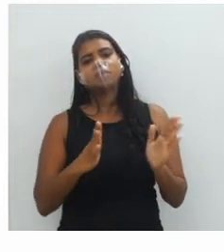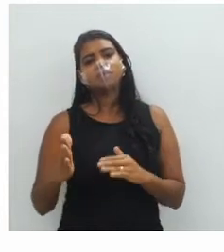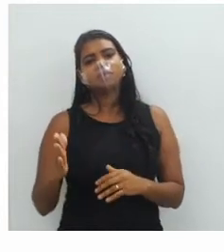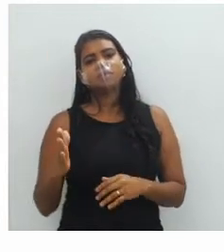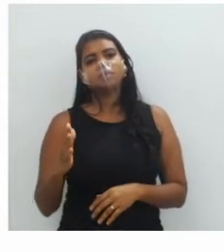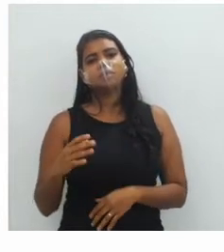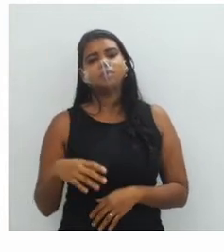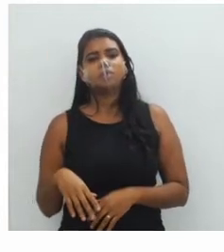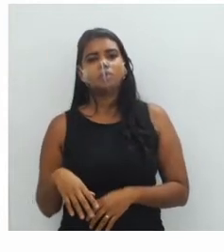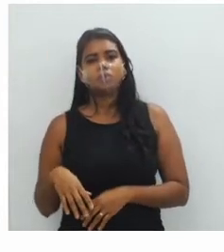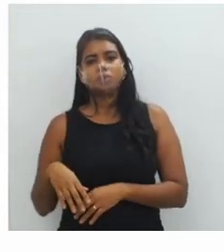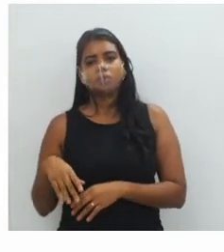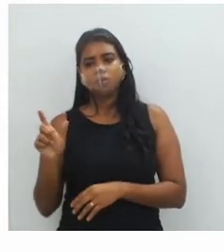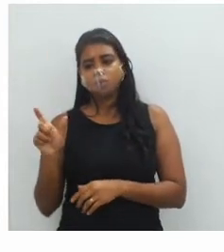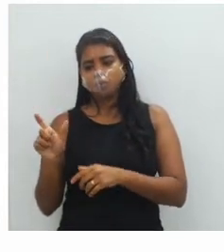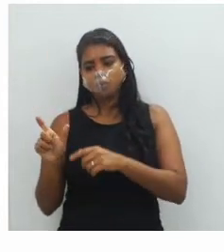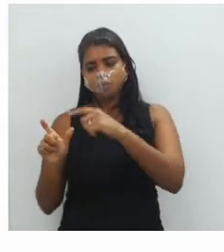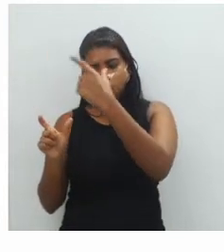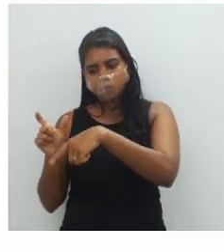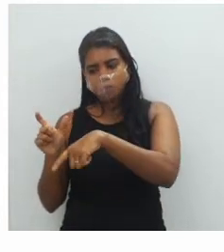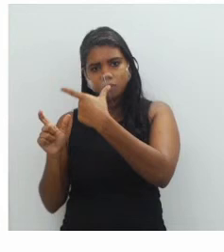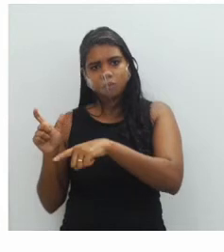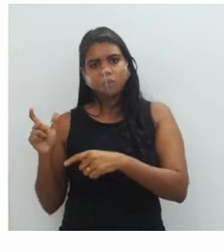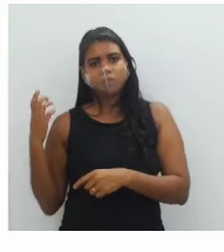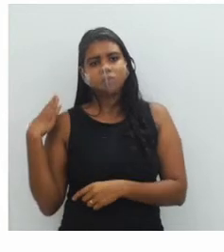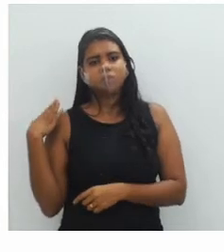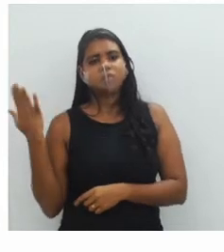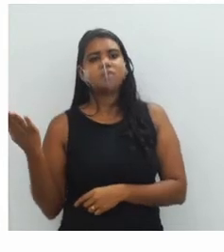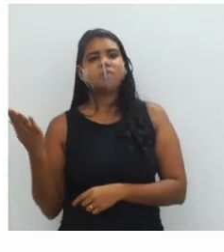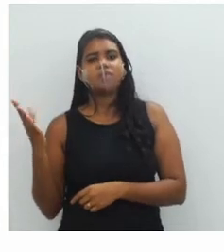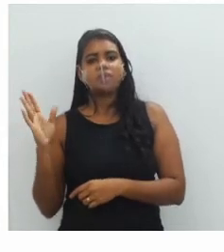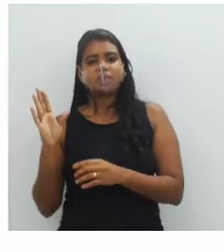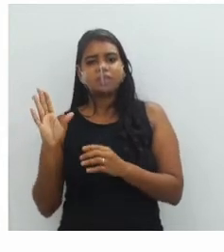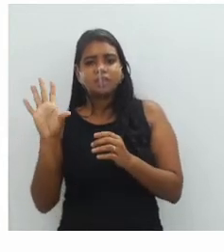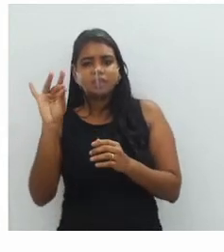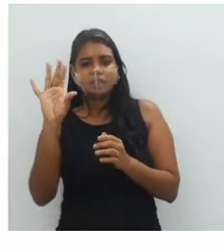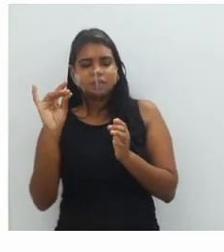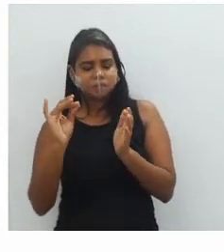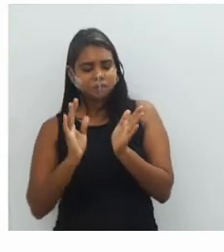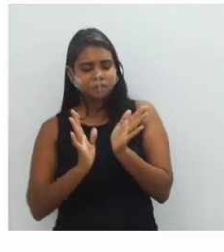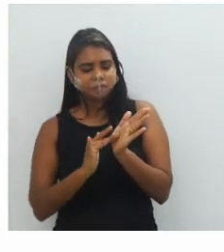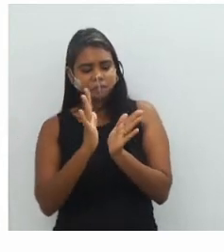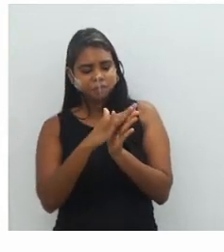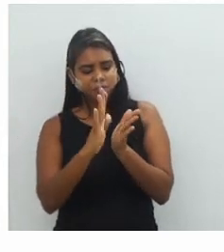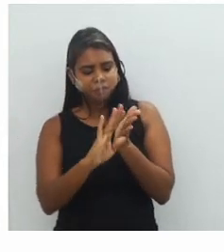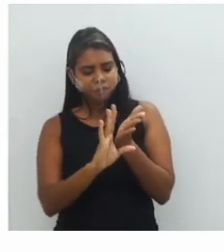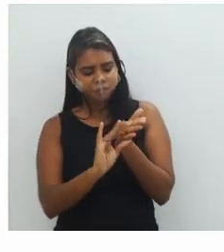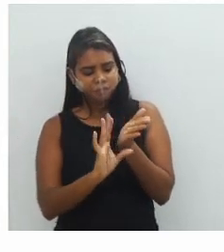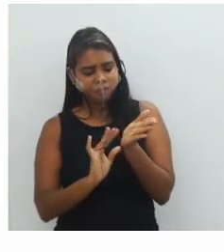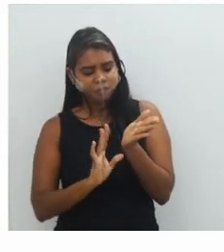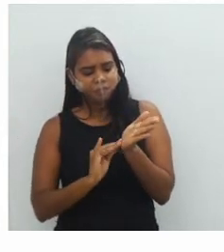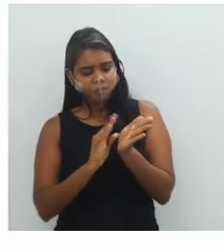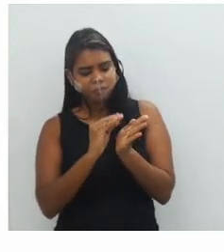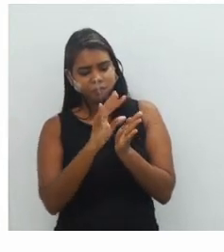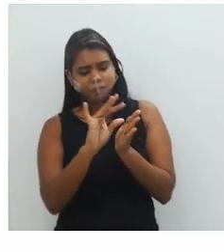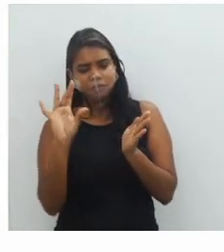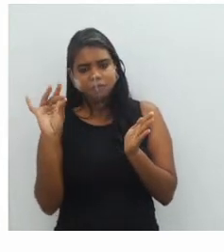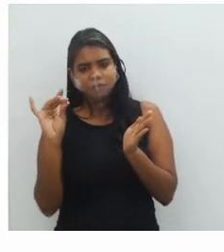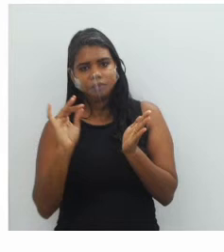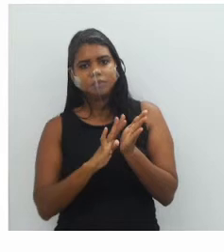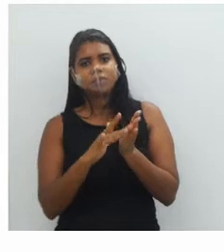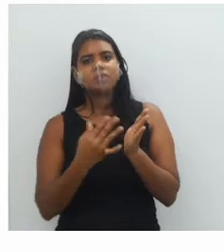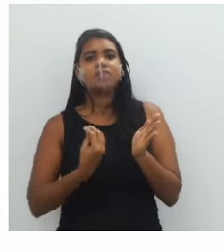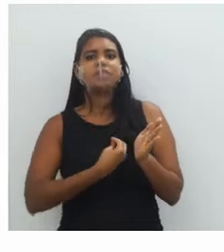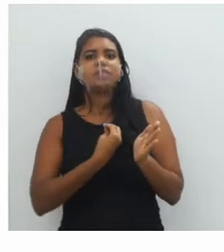a gente tem, aí, uma imagem que ela é toda feita em colagem. Ela, são elementos da vida